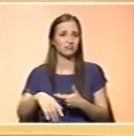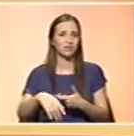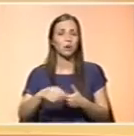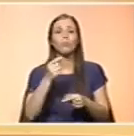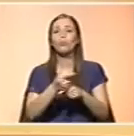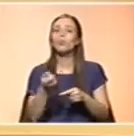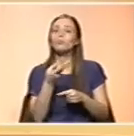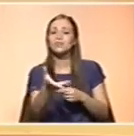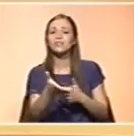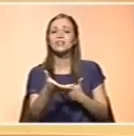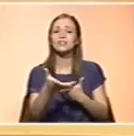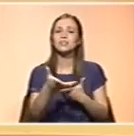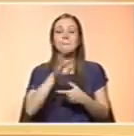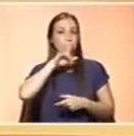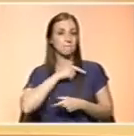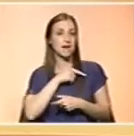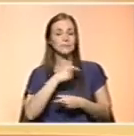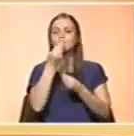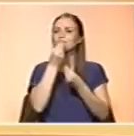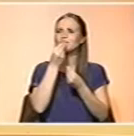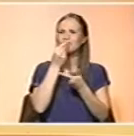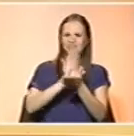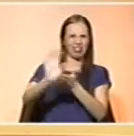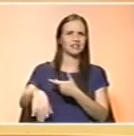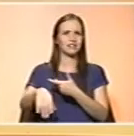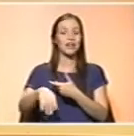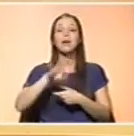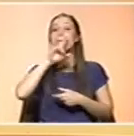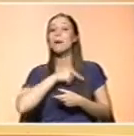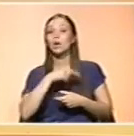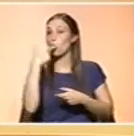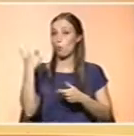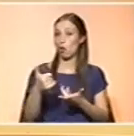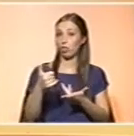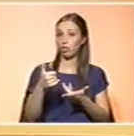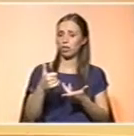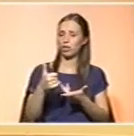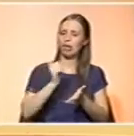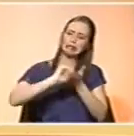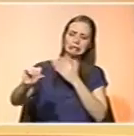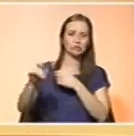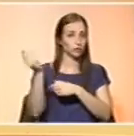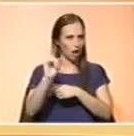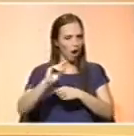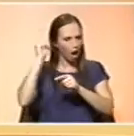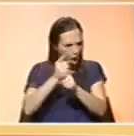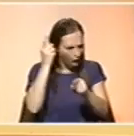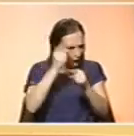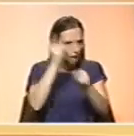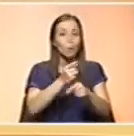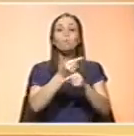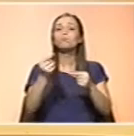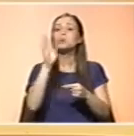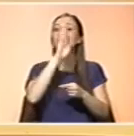muitas vezes é interpretado pelas mães como uma rejeição. As mães não devem desistir, devem persistir, porque uma criança, um lactante,